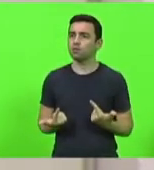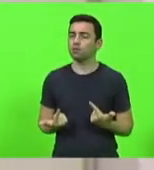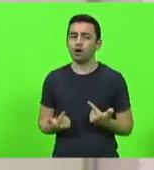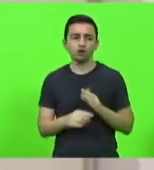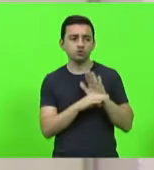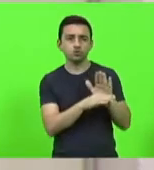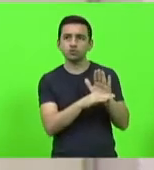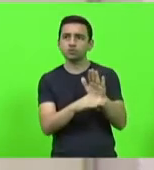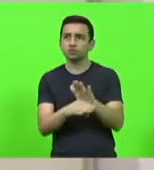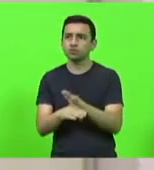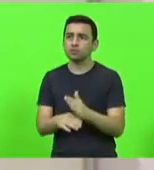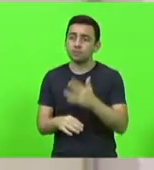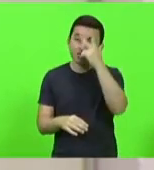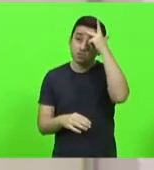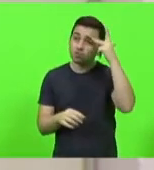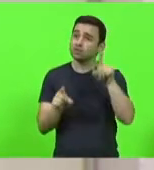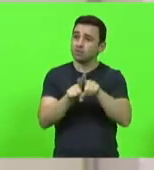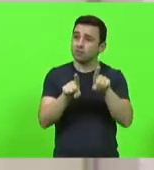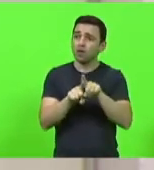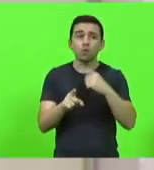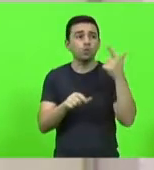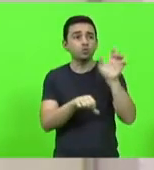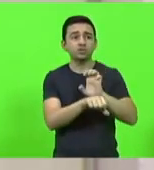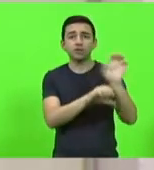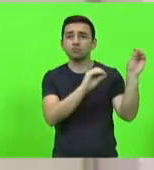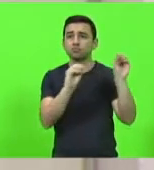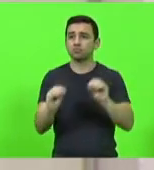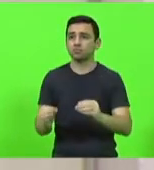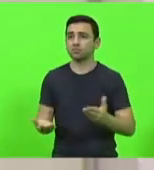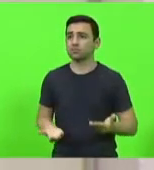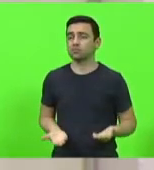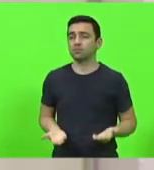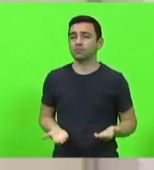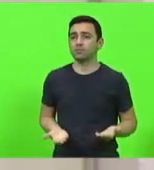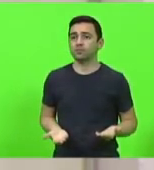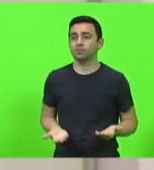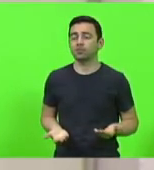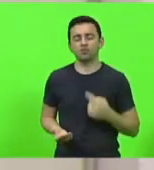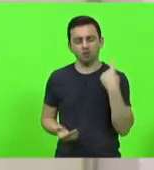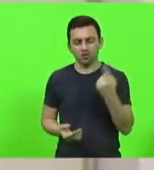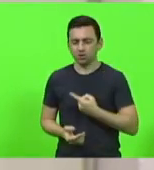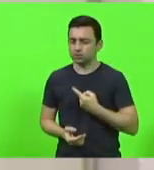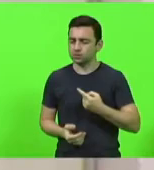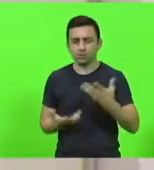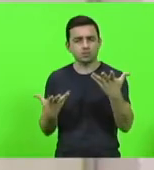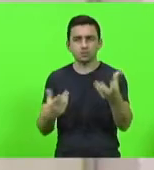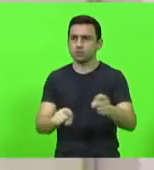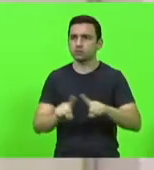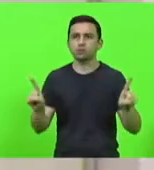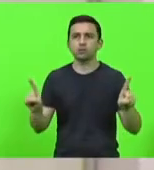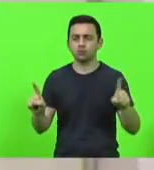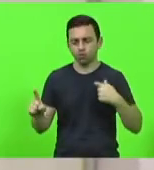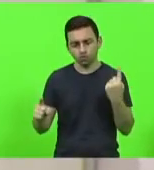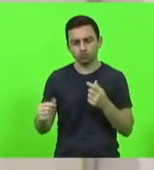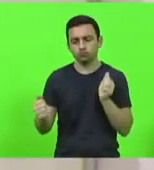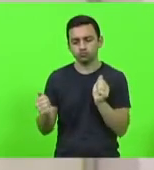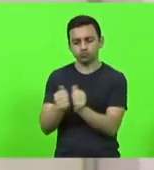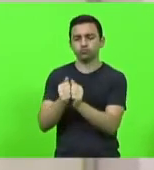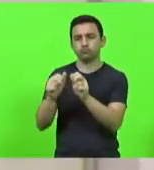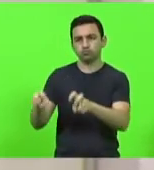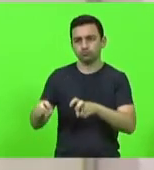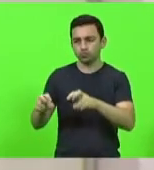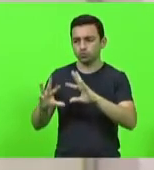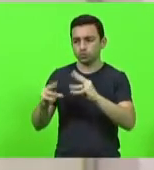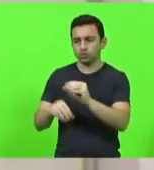para, inclusive, trabalhadores de outros estados. Fica aqui o nosso repúdio, e nós estamos ao lado da agricultura do Alto